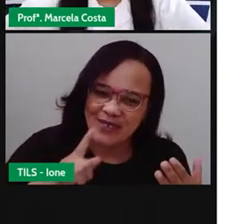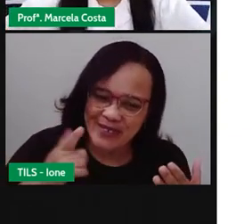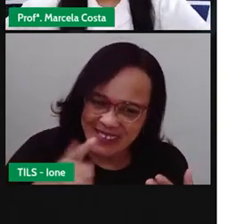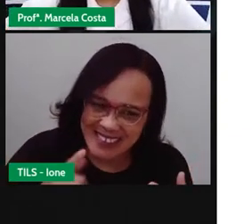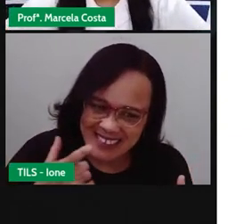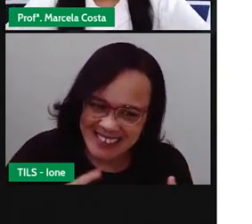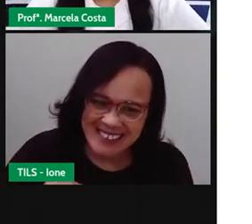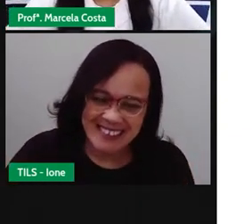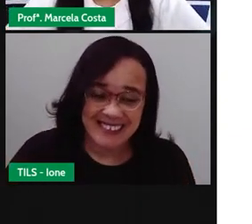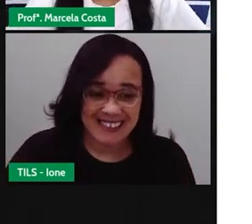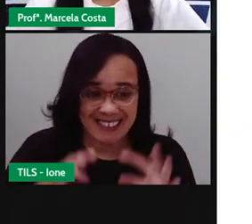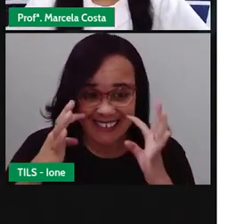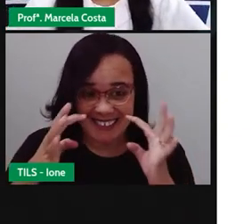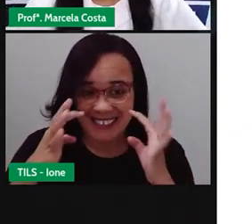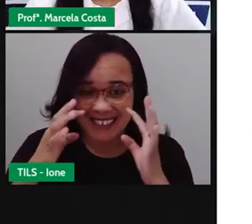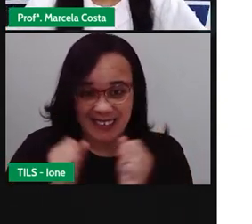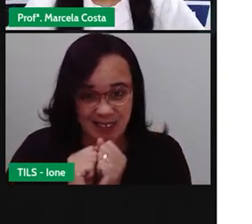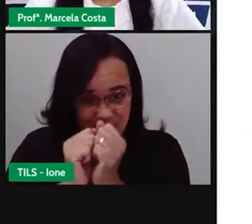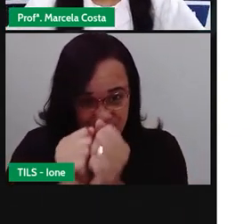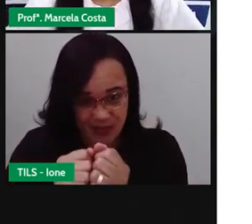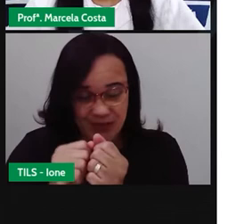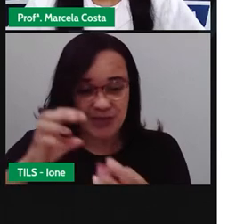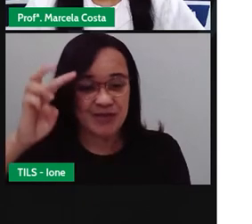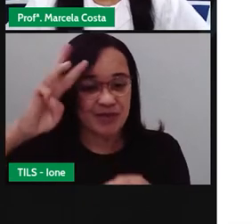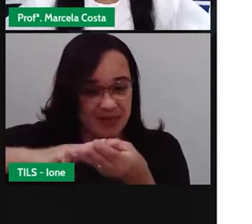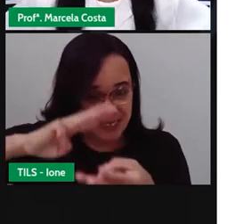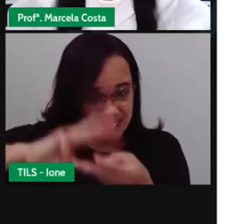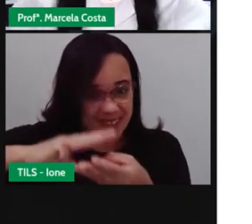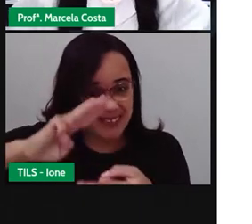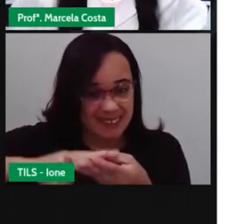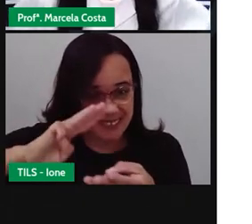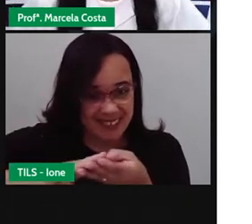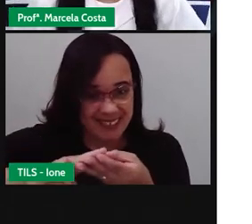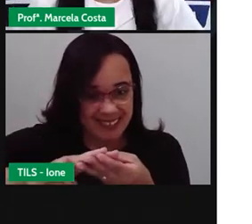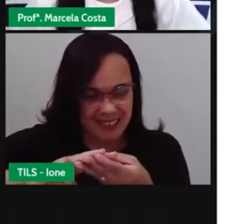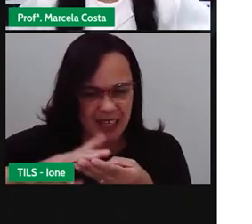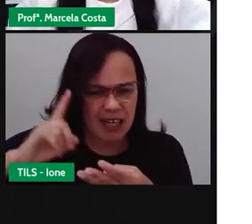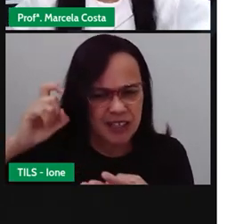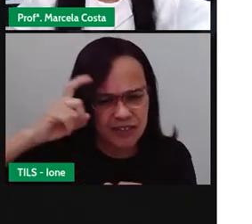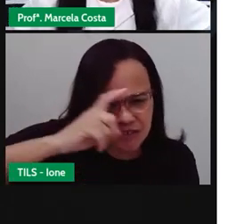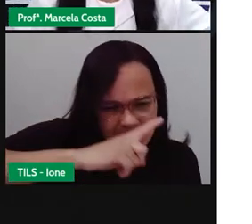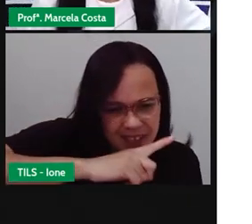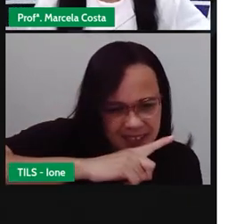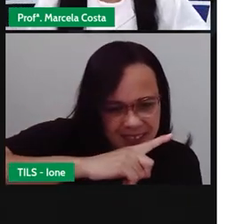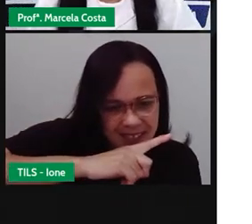resolução desses problemas matemáticos? teve dificuldades?